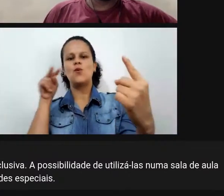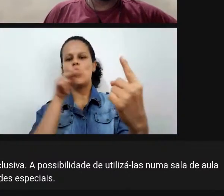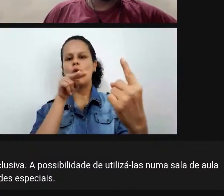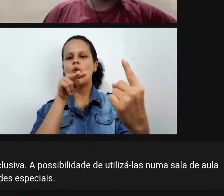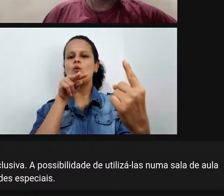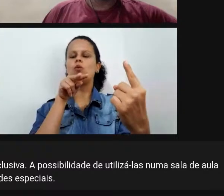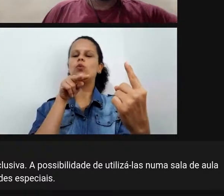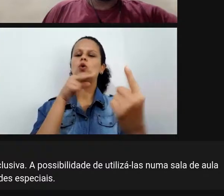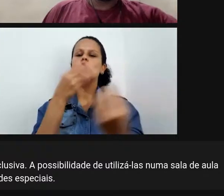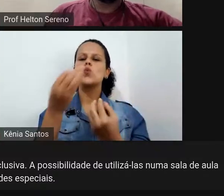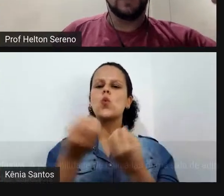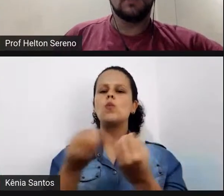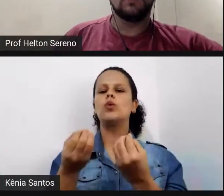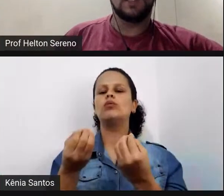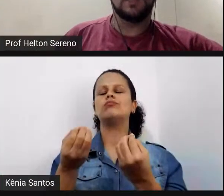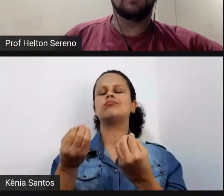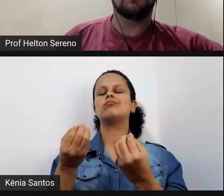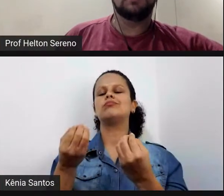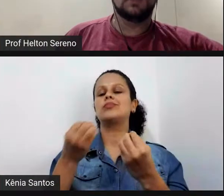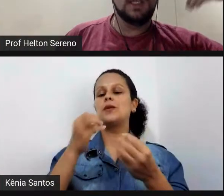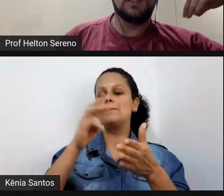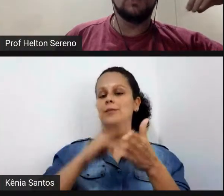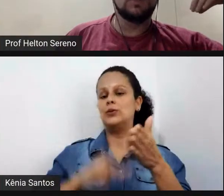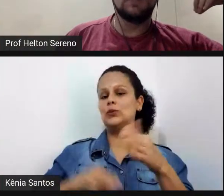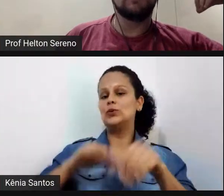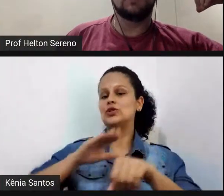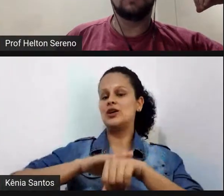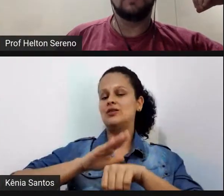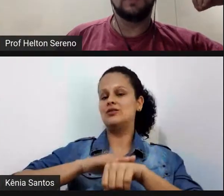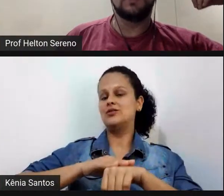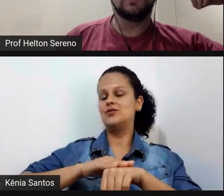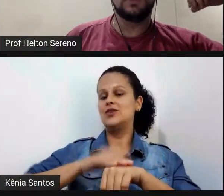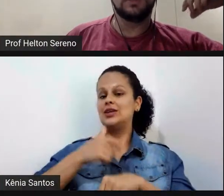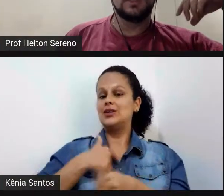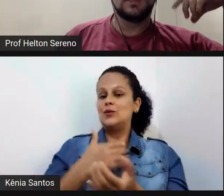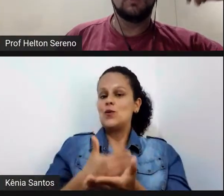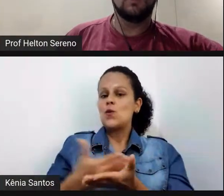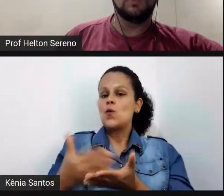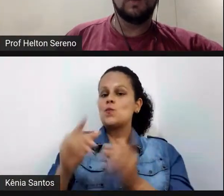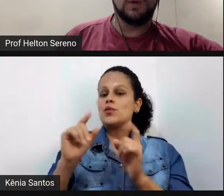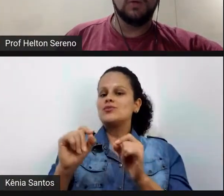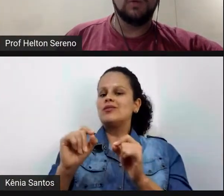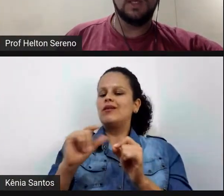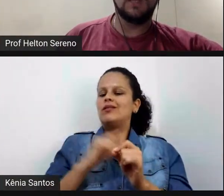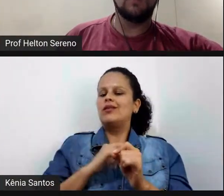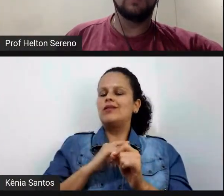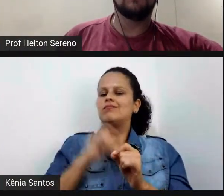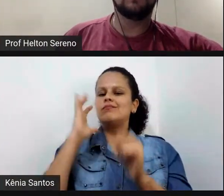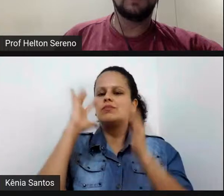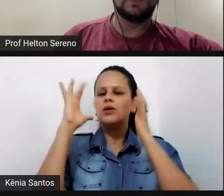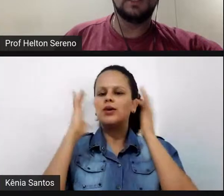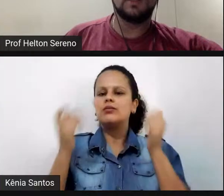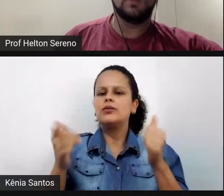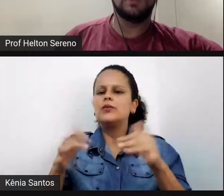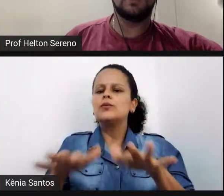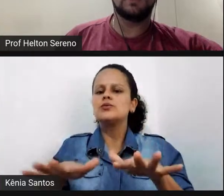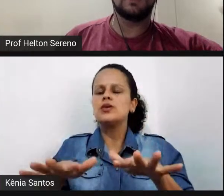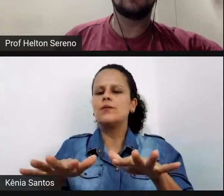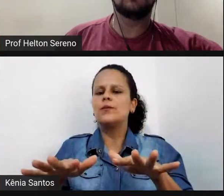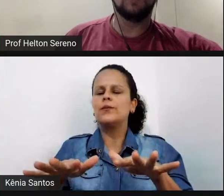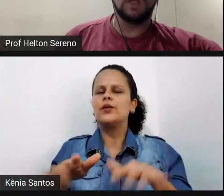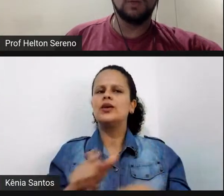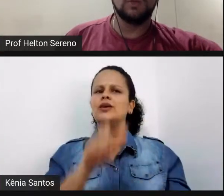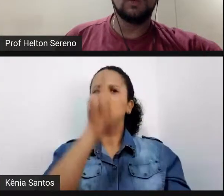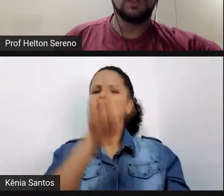metodologias ativas eu passo a ser inclusivo naturalmente porque se eu olho para o aluno o que o aluno precisa qual é a